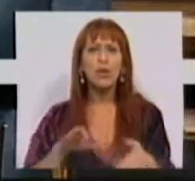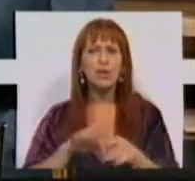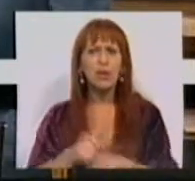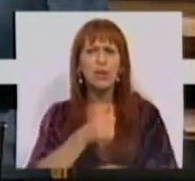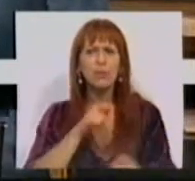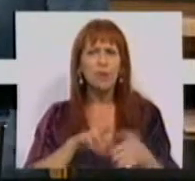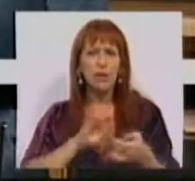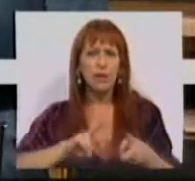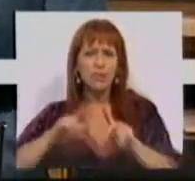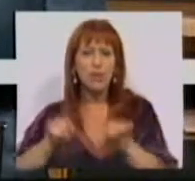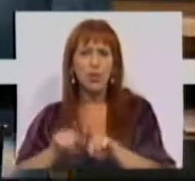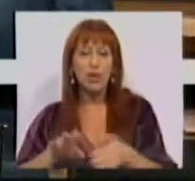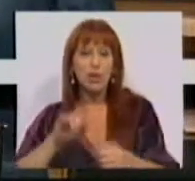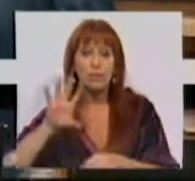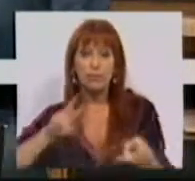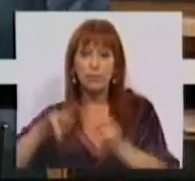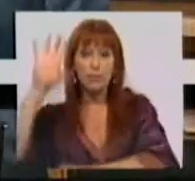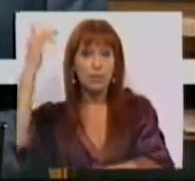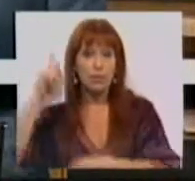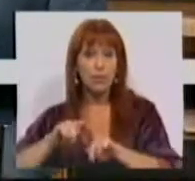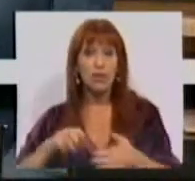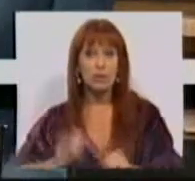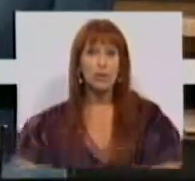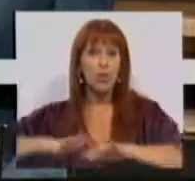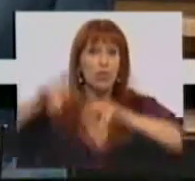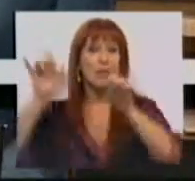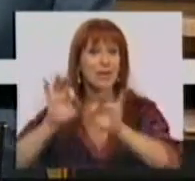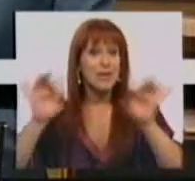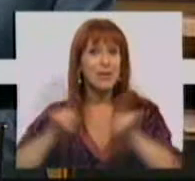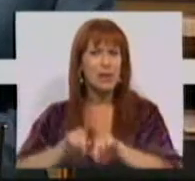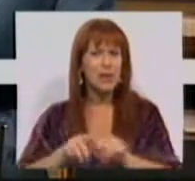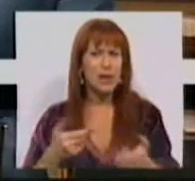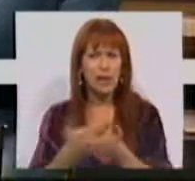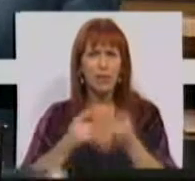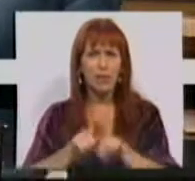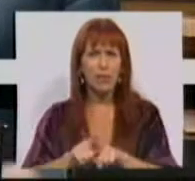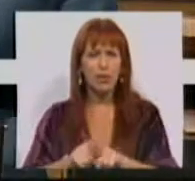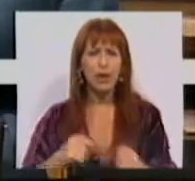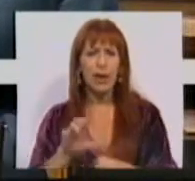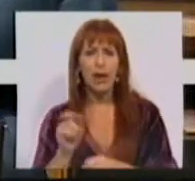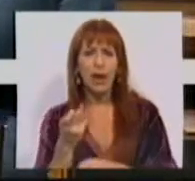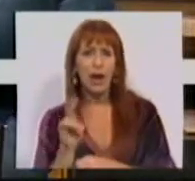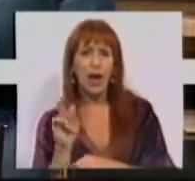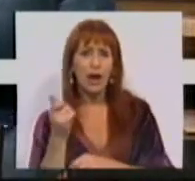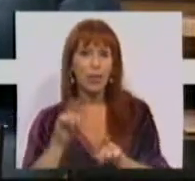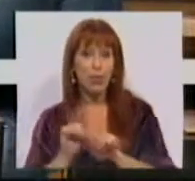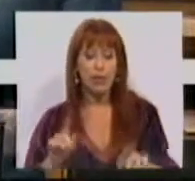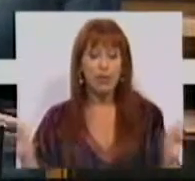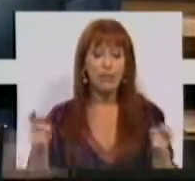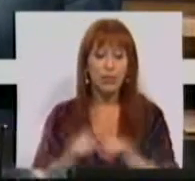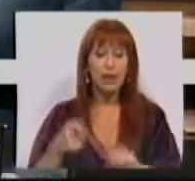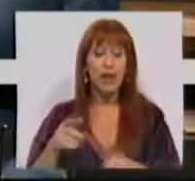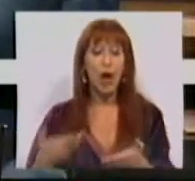as medidas de mitigação e adaptação às alterações climáticas que foram sendo desenvolvidas, tal como em uma economia de baixo carbono e a promoção de uma